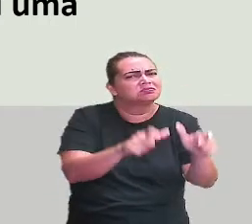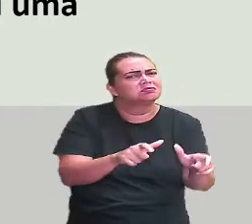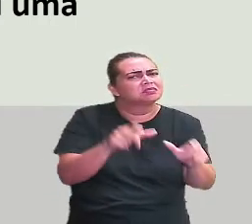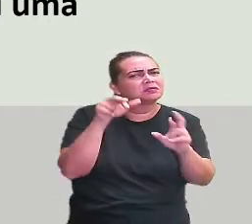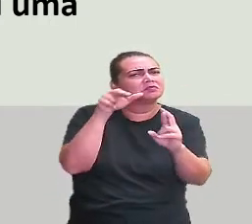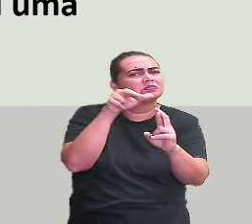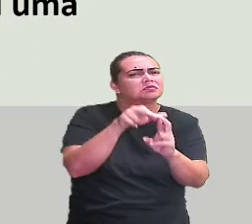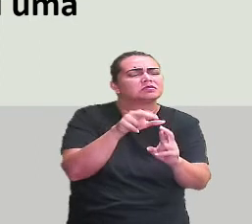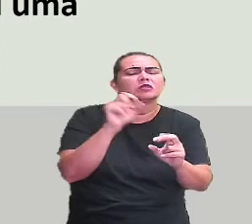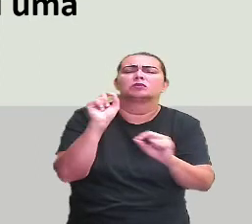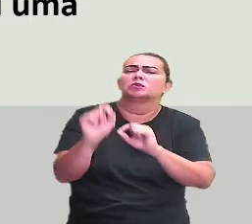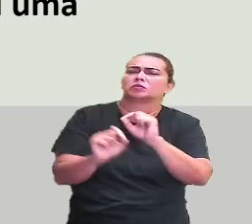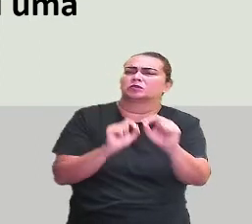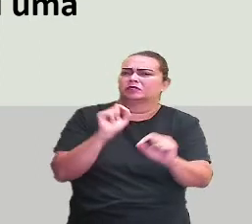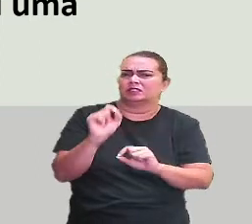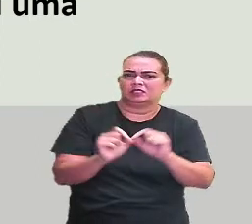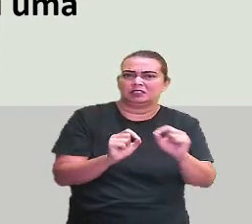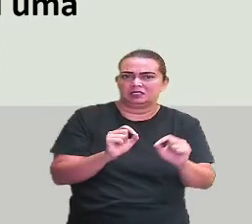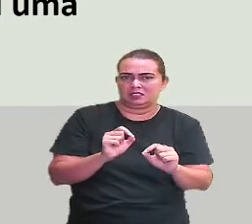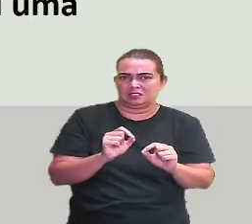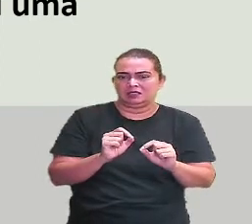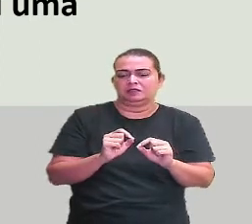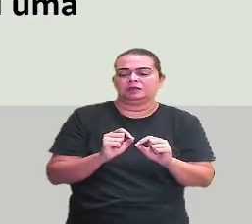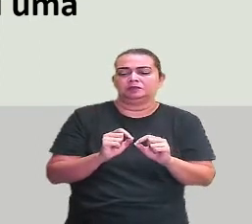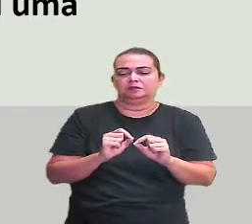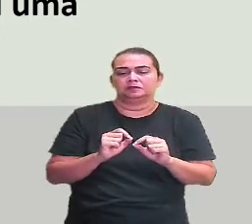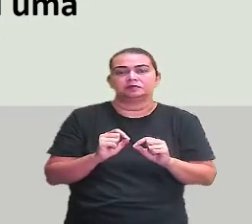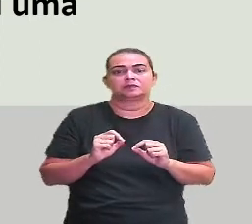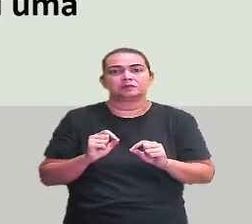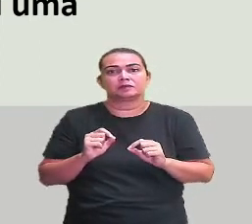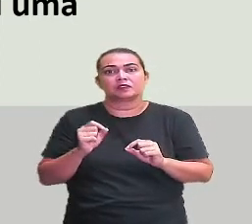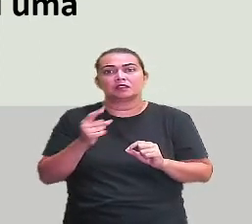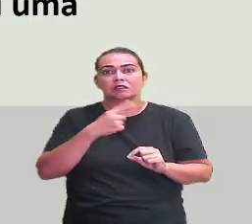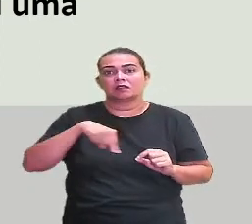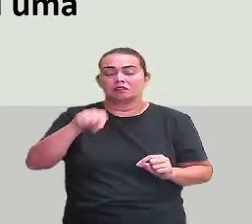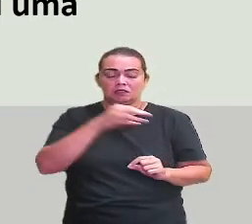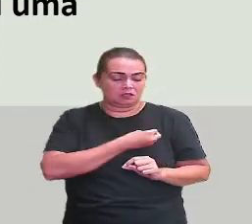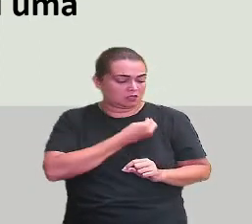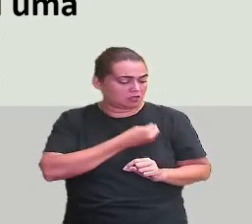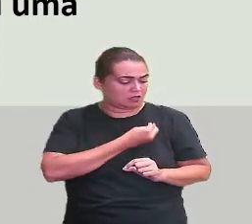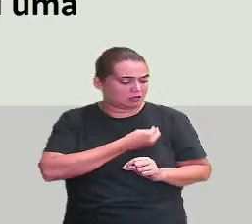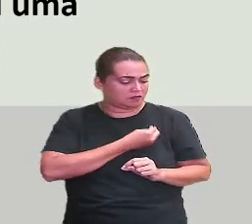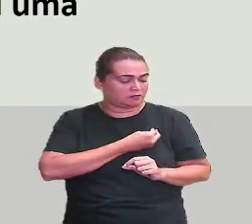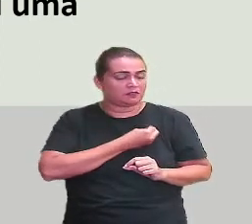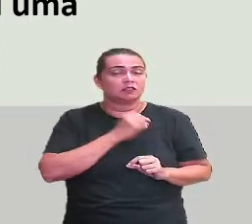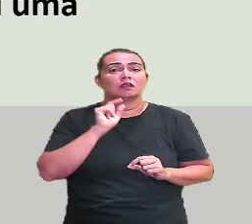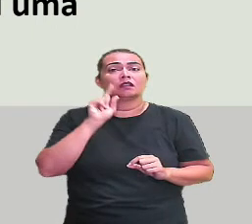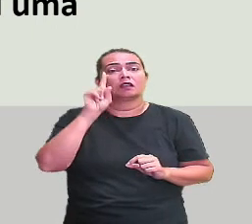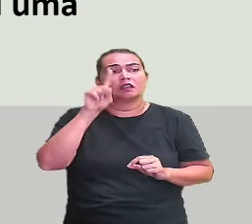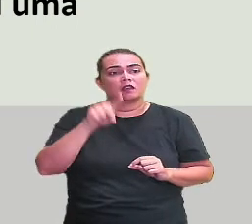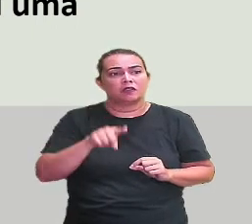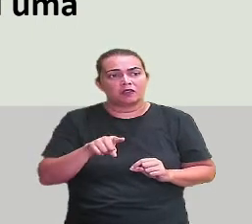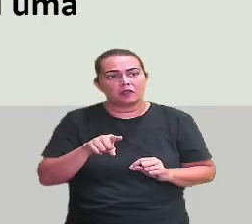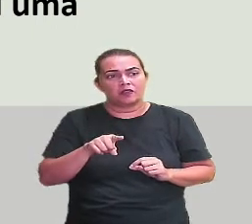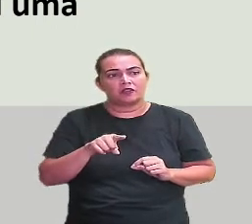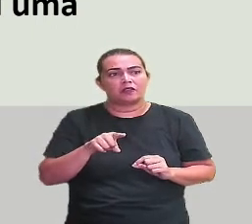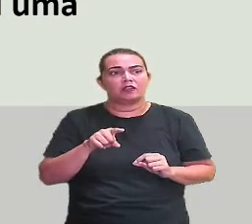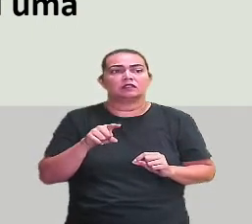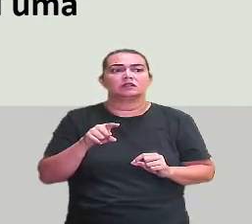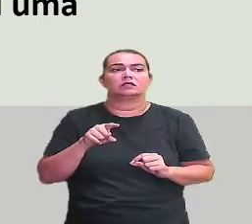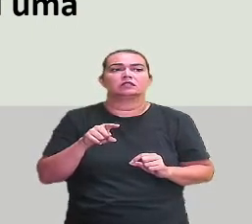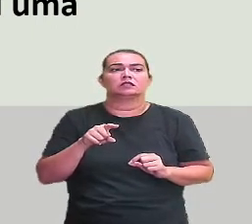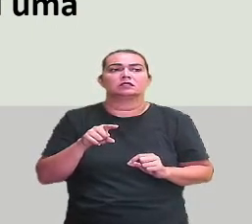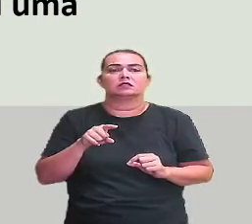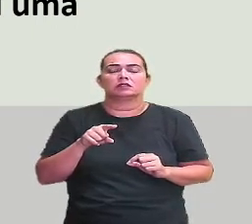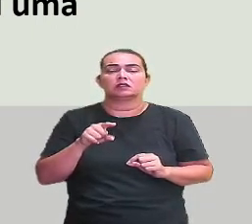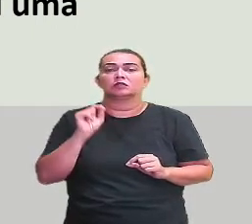referência? Pontos de referência, no nosso dia a dia, costuma ser um elemento conhecido ou